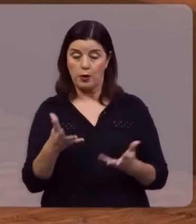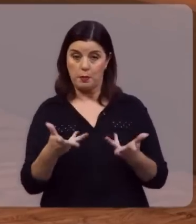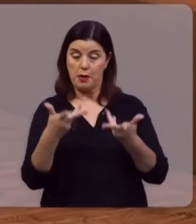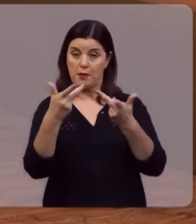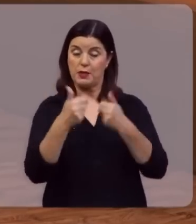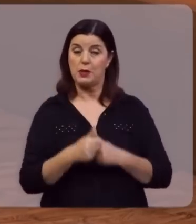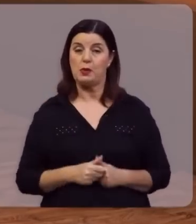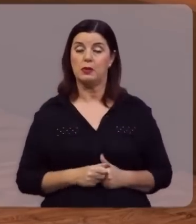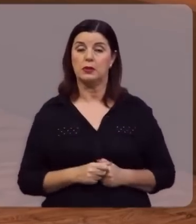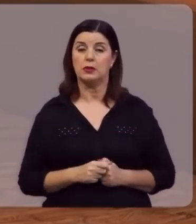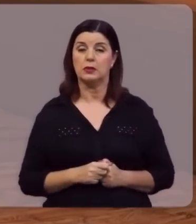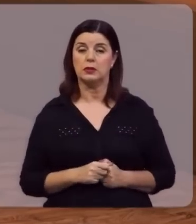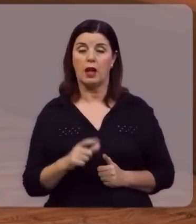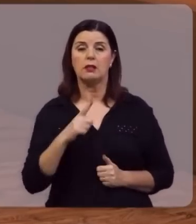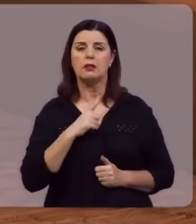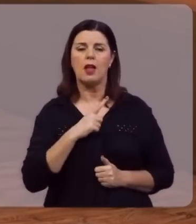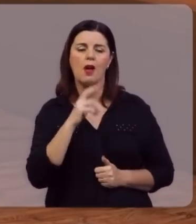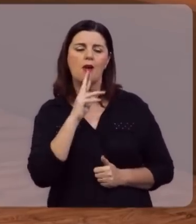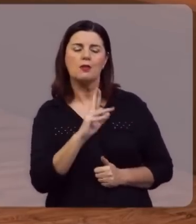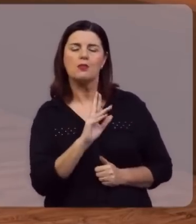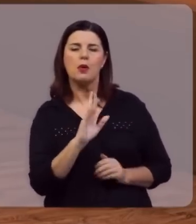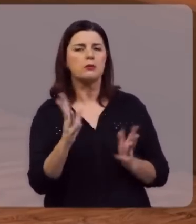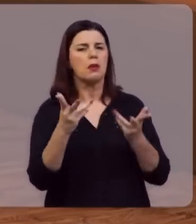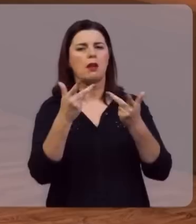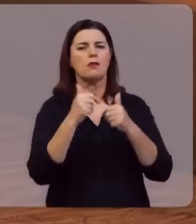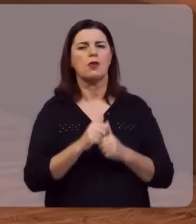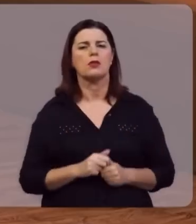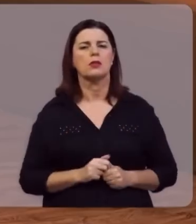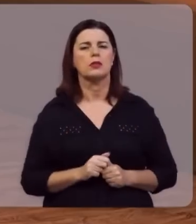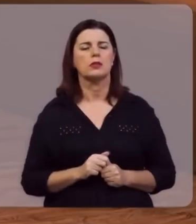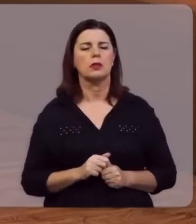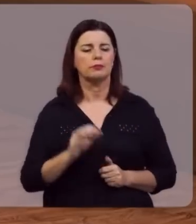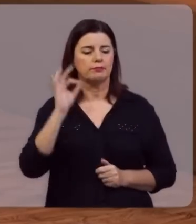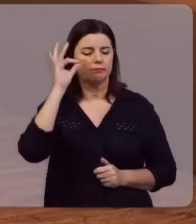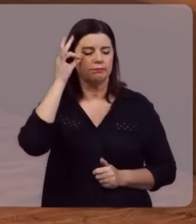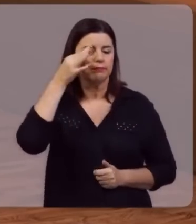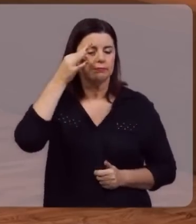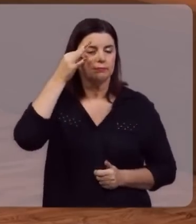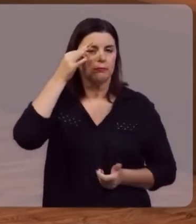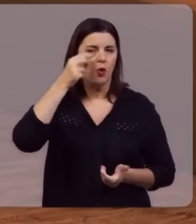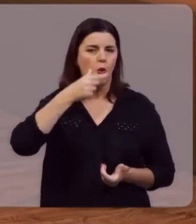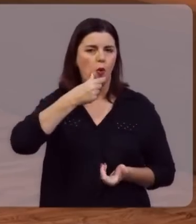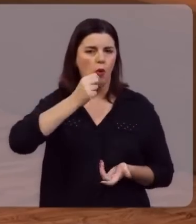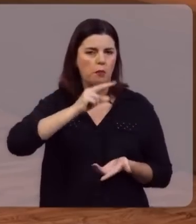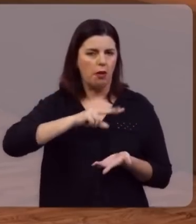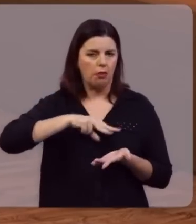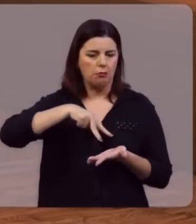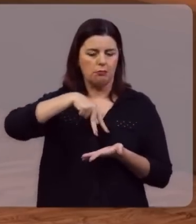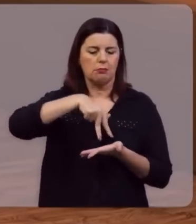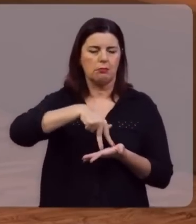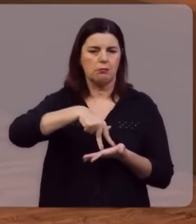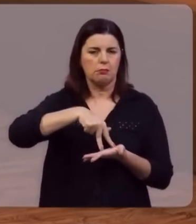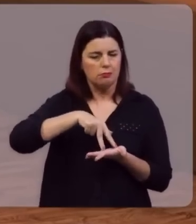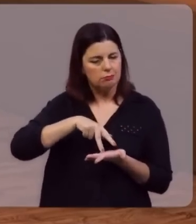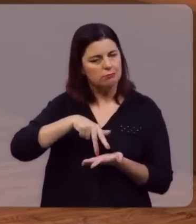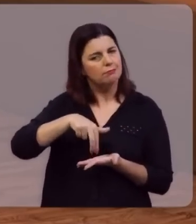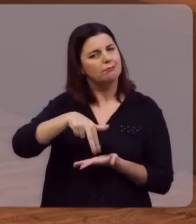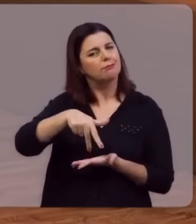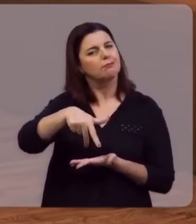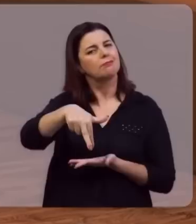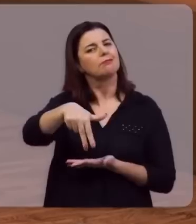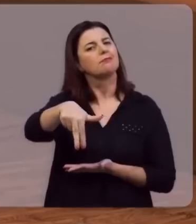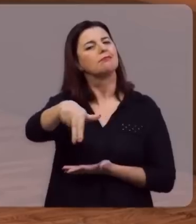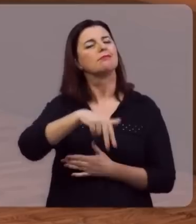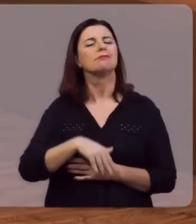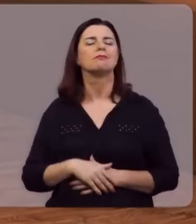maravilhosa, há um resultado maravilhoso, porque imediatamente o homem se levantou, e pôs-se a